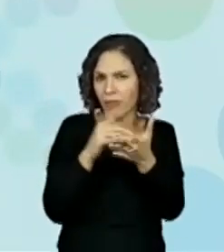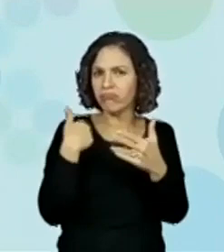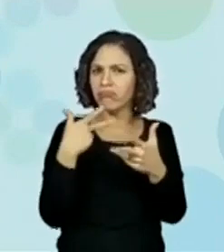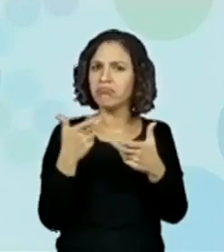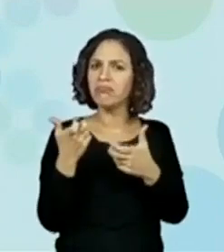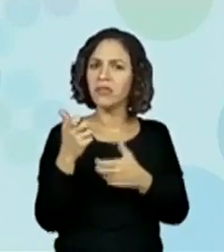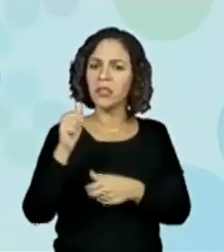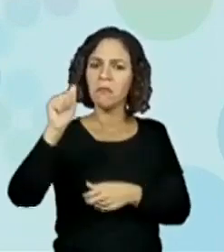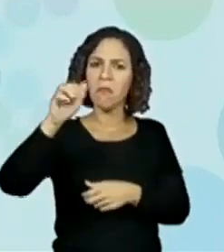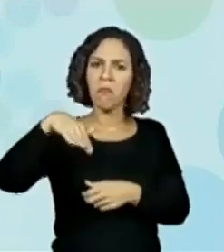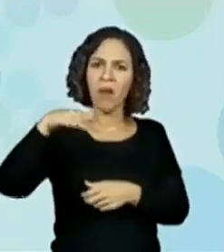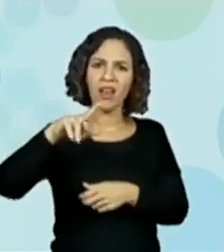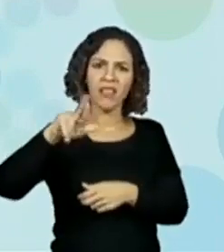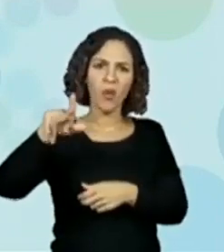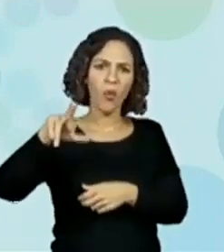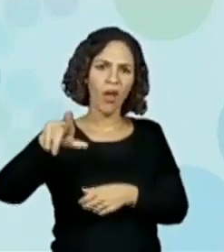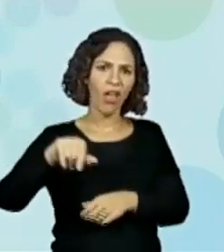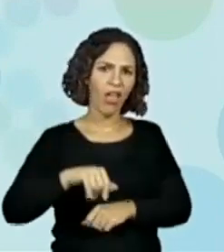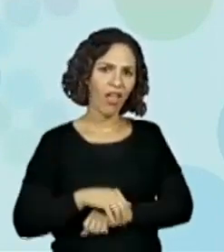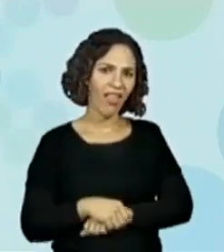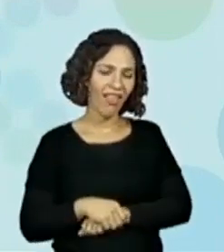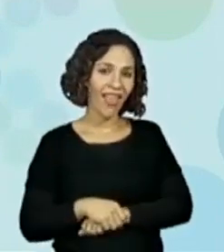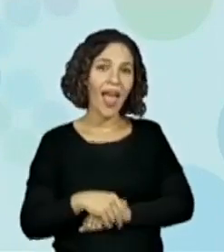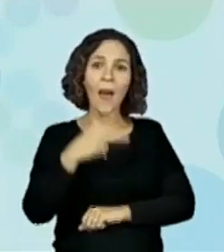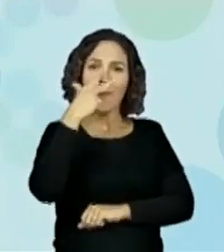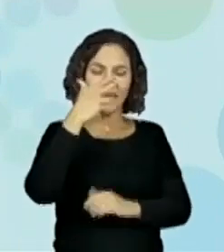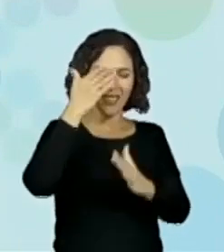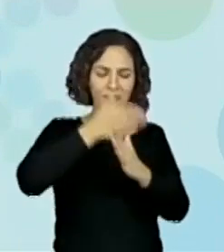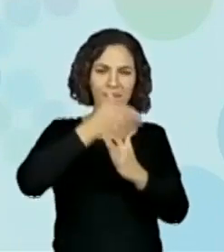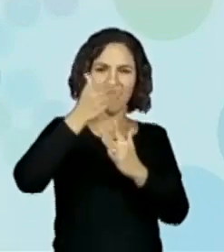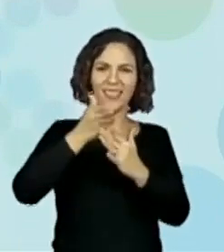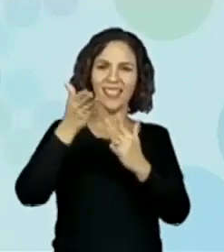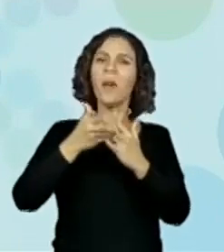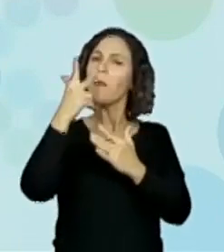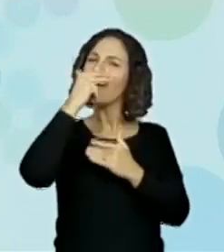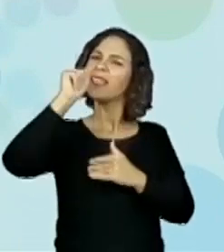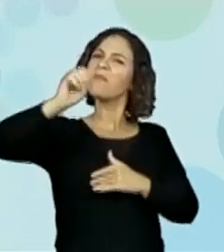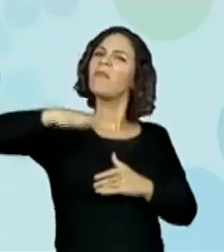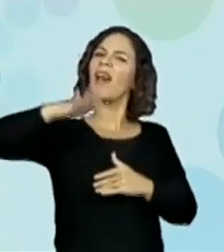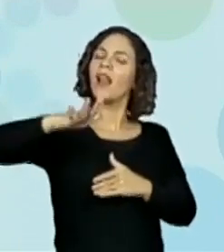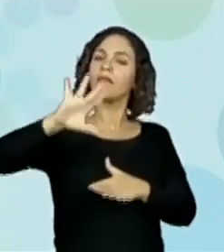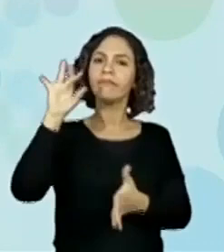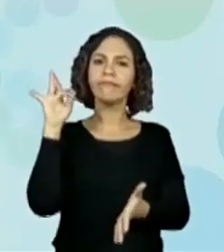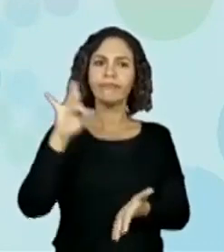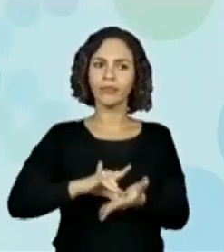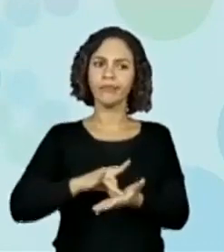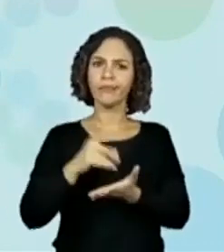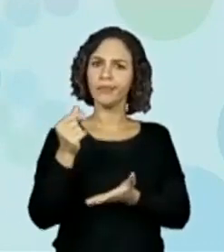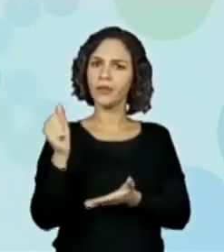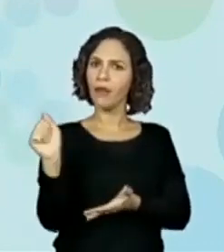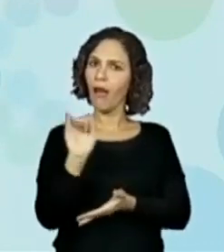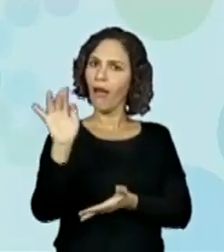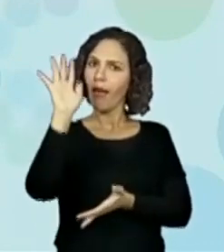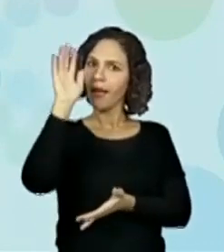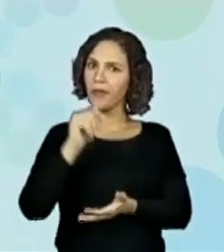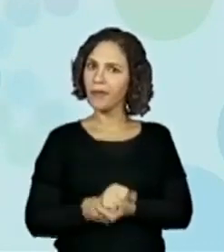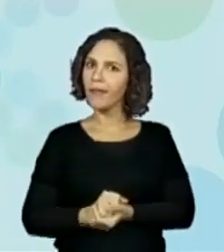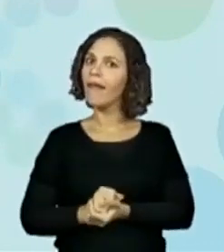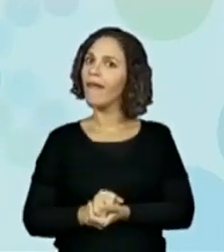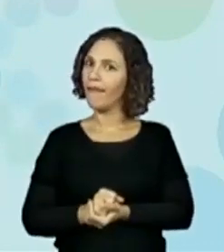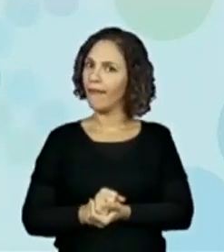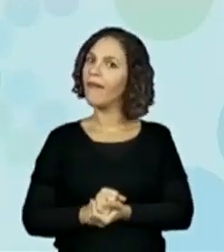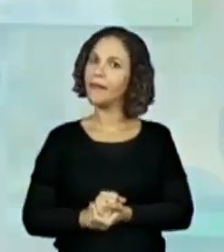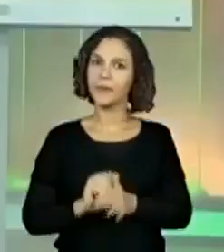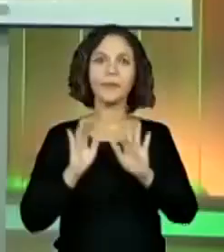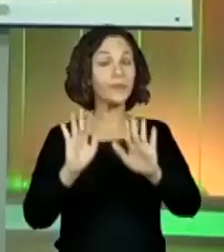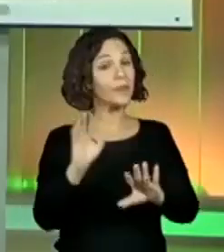tão baratas quando elas são parceladas, né. Então, vamos lá, gente, é isso aí mesmo, né. Se nós fizermos em seis vezes de cento e